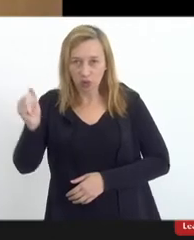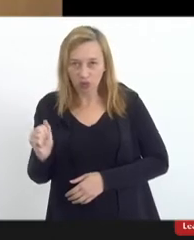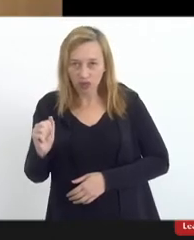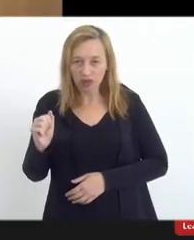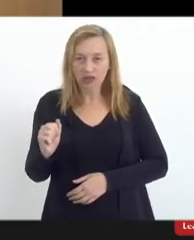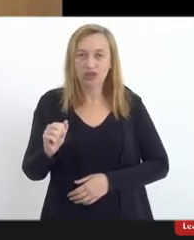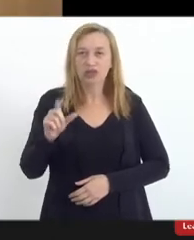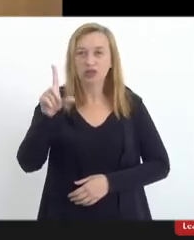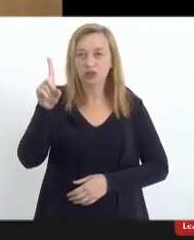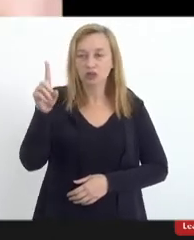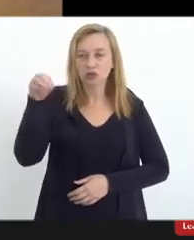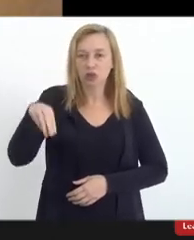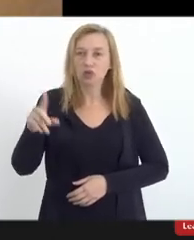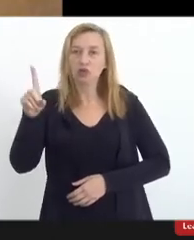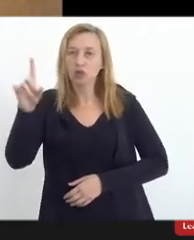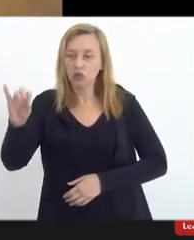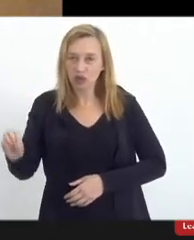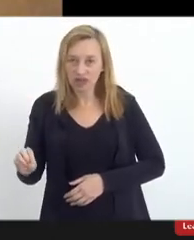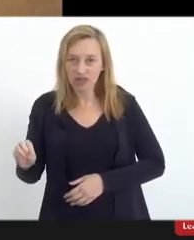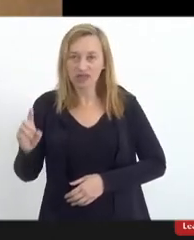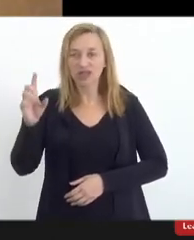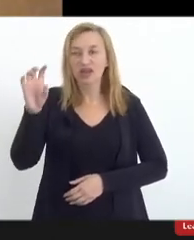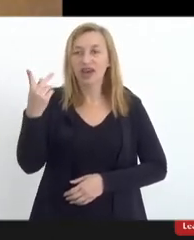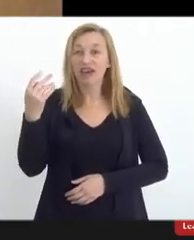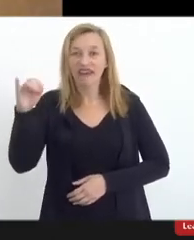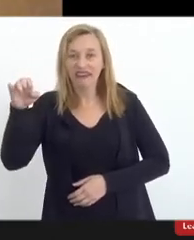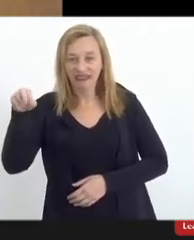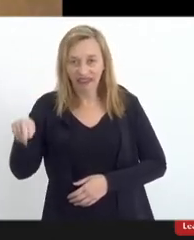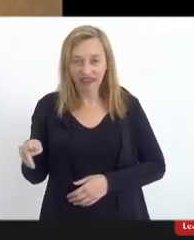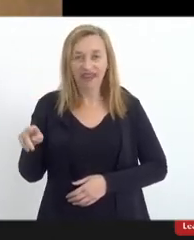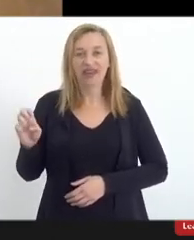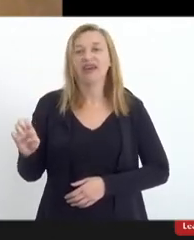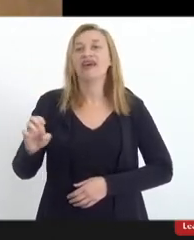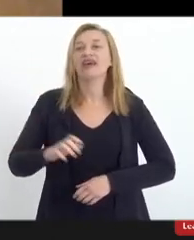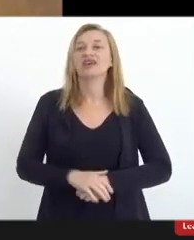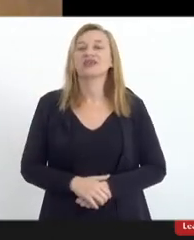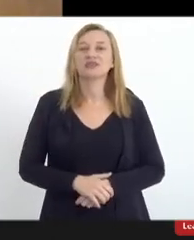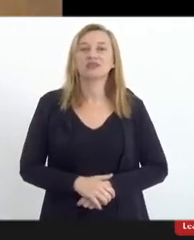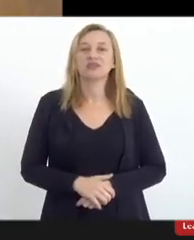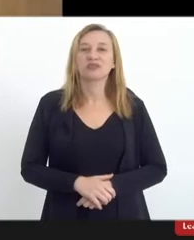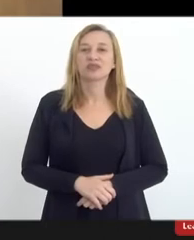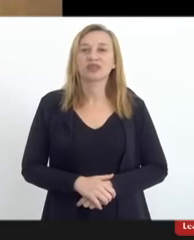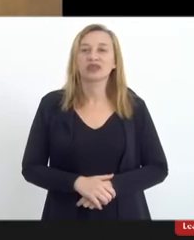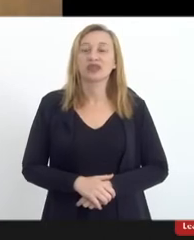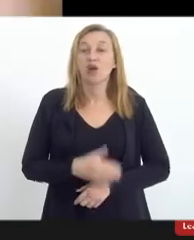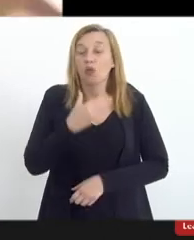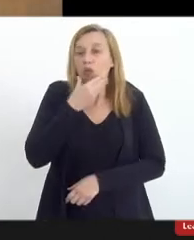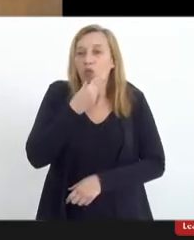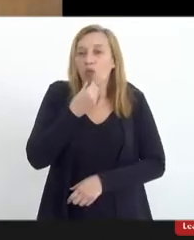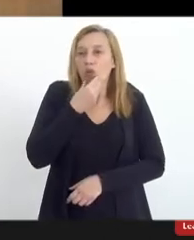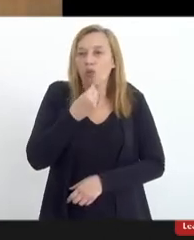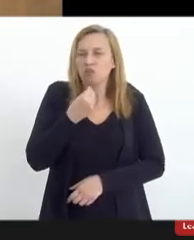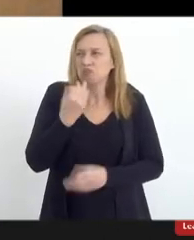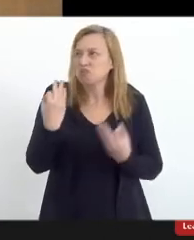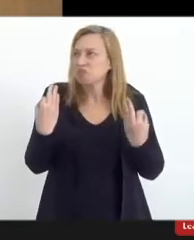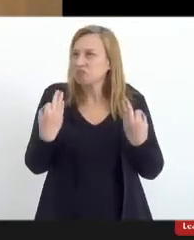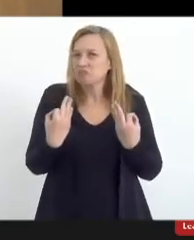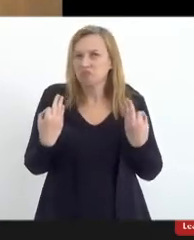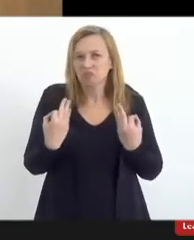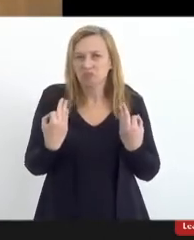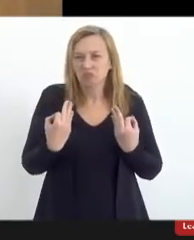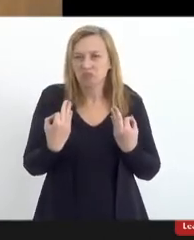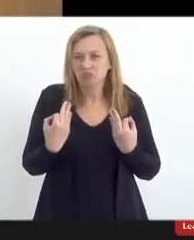Luiz Henrique. Então, Dom Francisco Biazin é um homem absolutamente